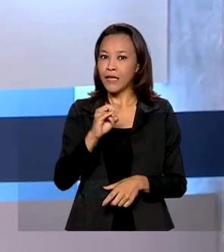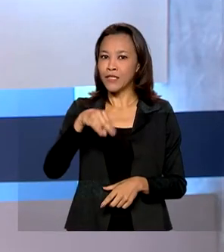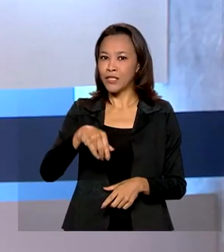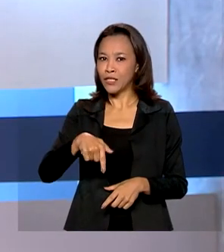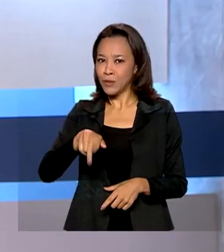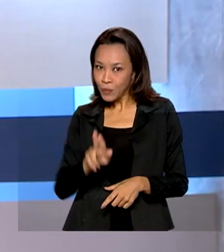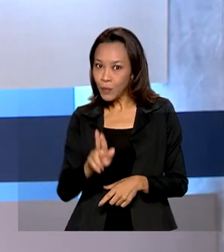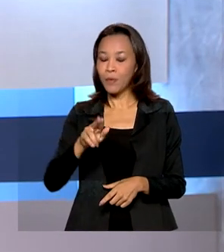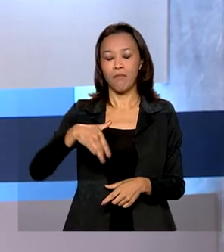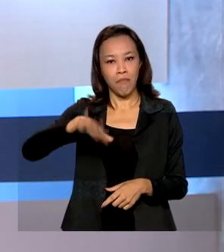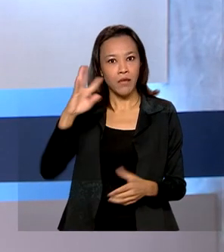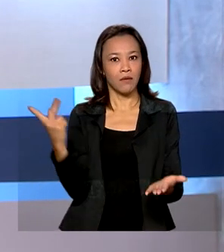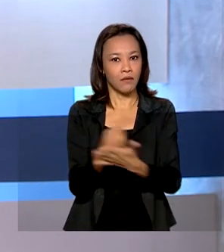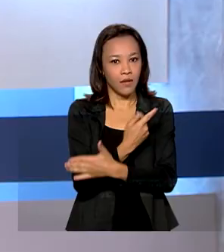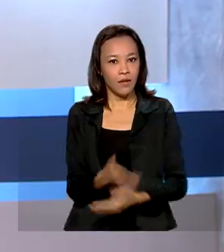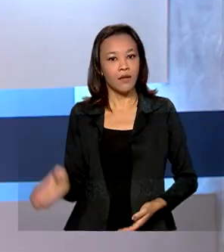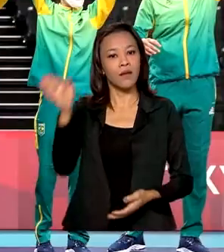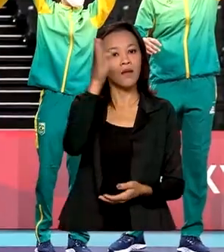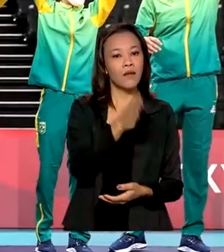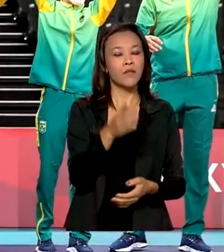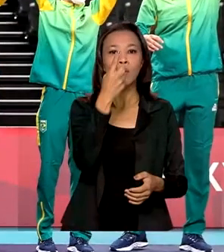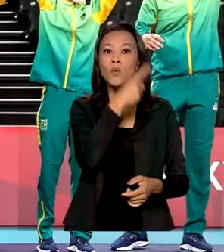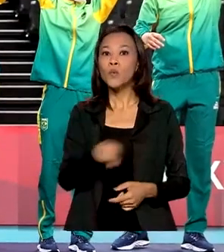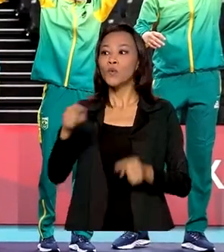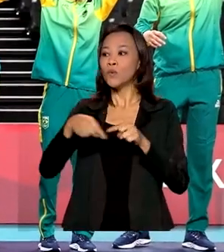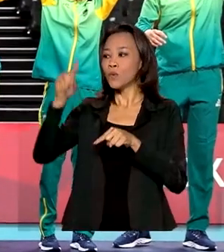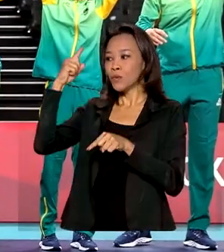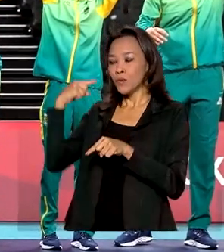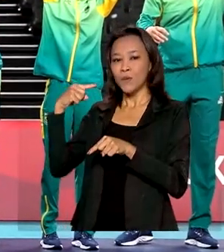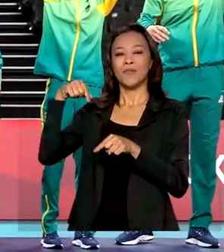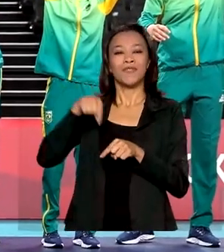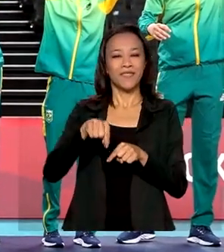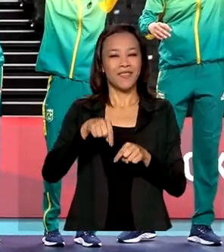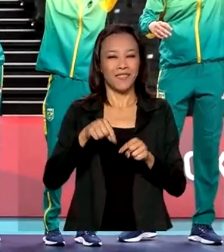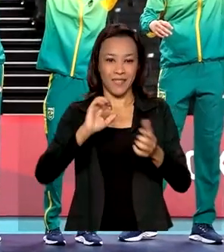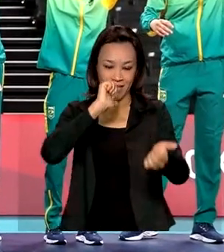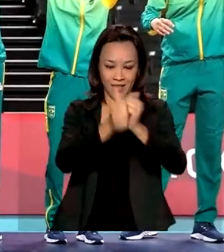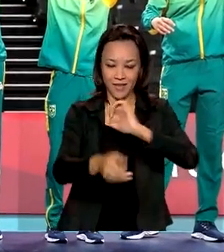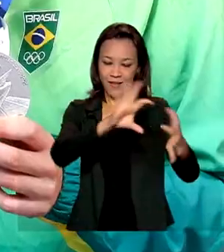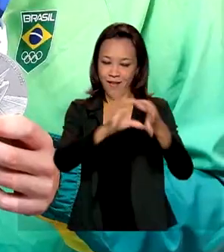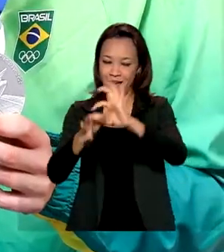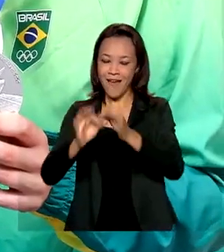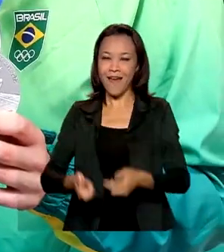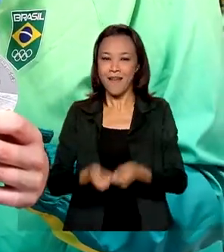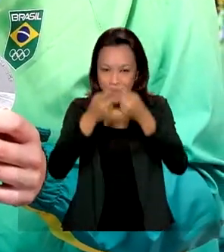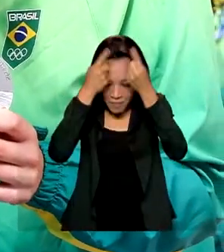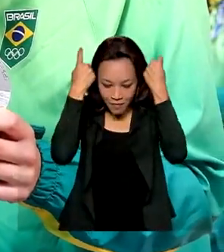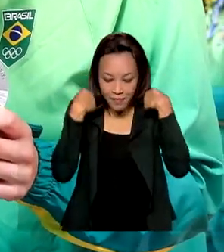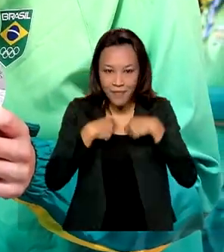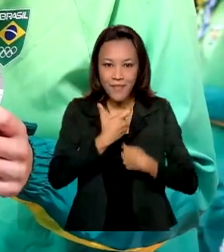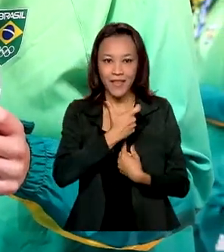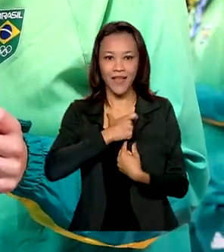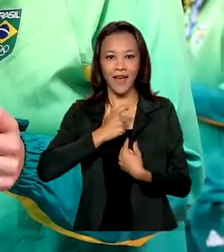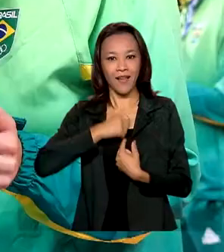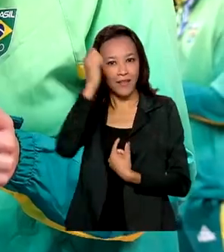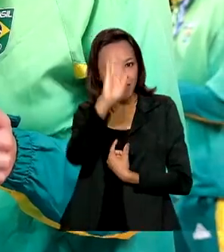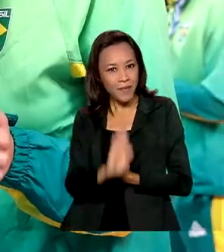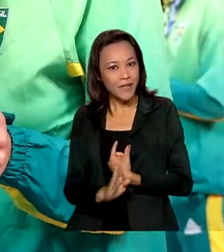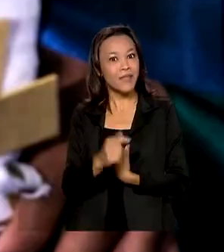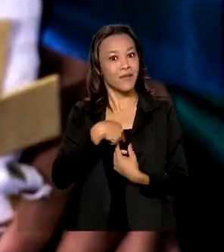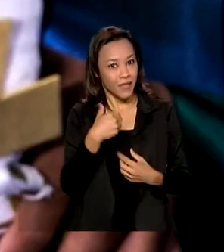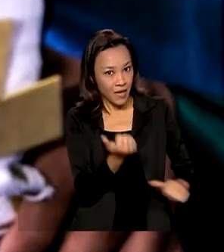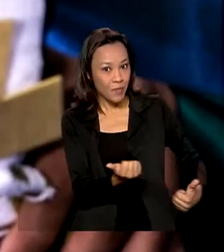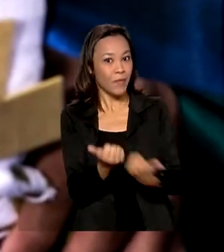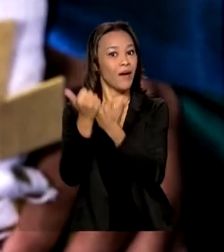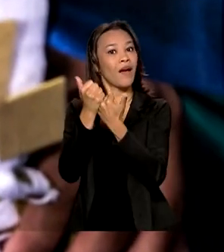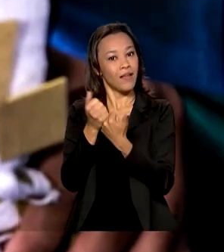E vamos mostrar também que o último fim de semana das Olimpíadas foi de medalhas para o Brasil. E competidores patrocinados